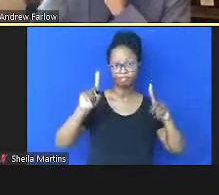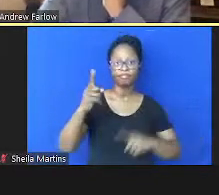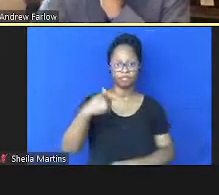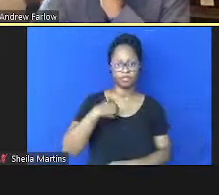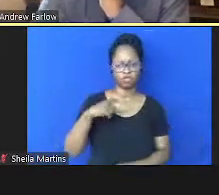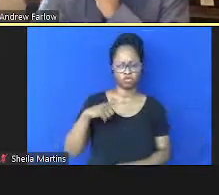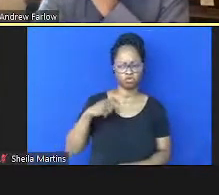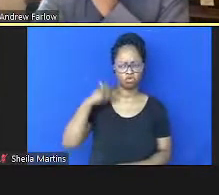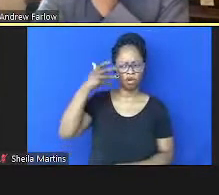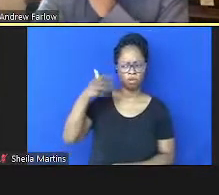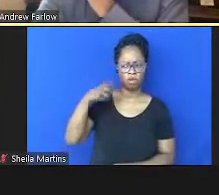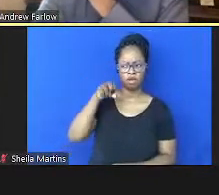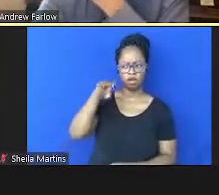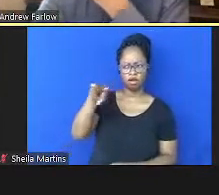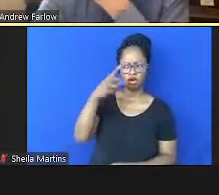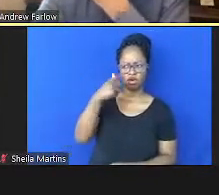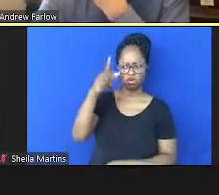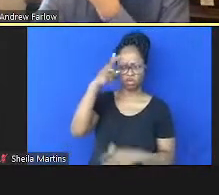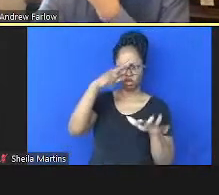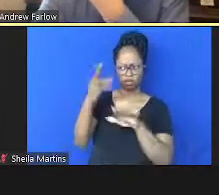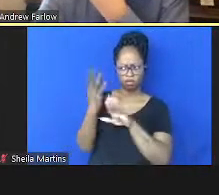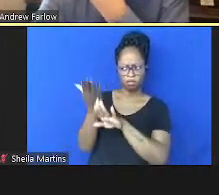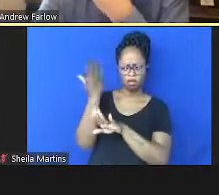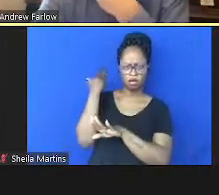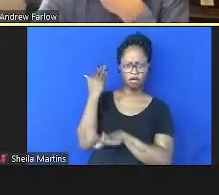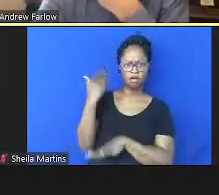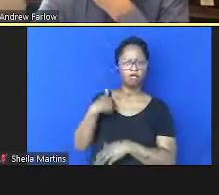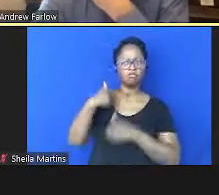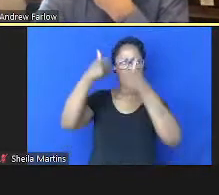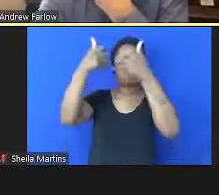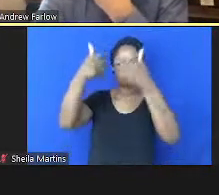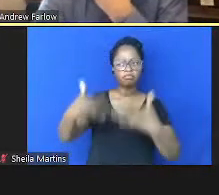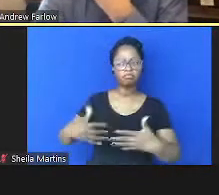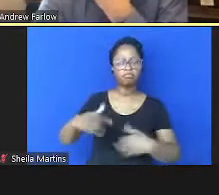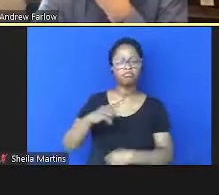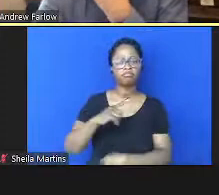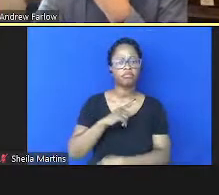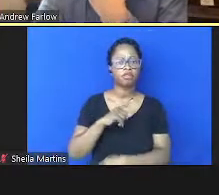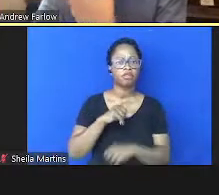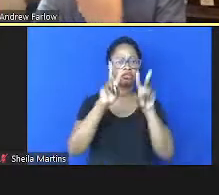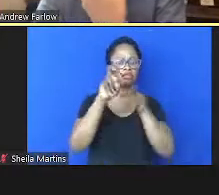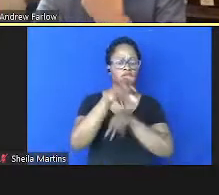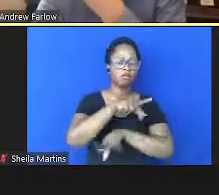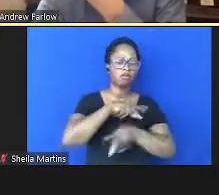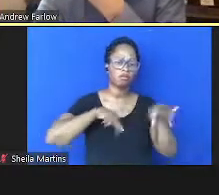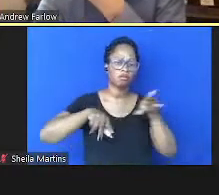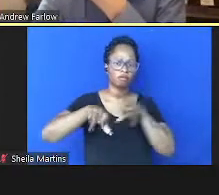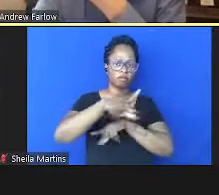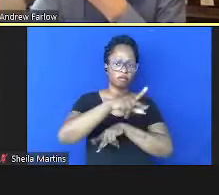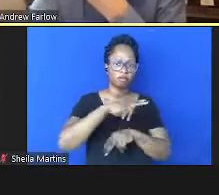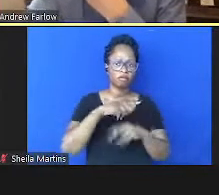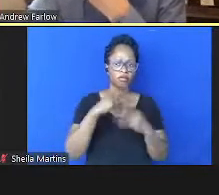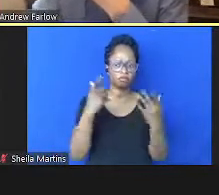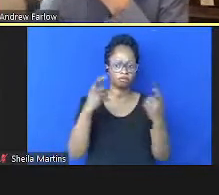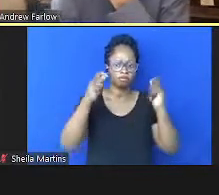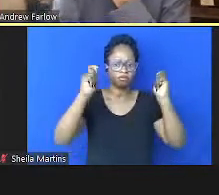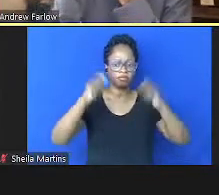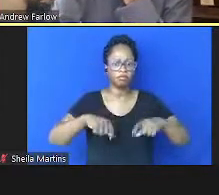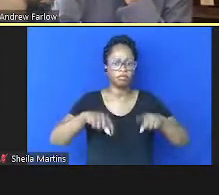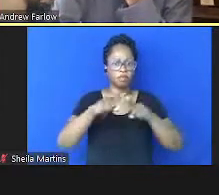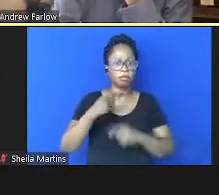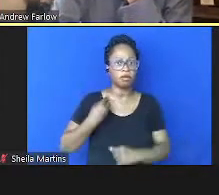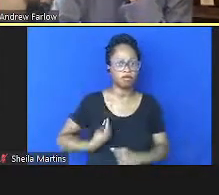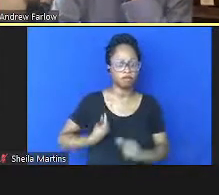palestra na outra semana e a gente falou sobre as diferenças e expectativa de vida